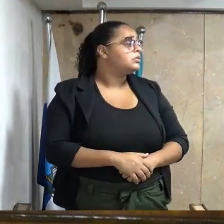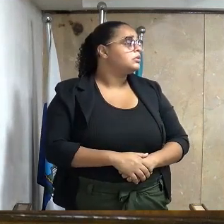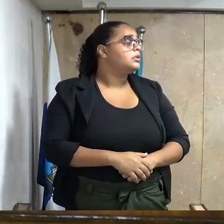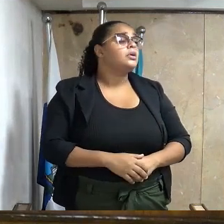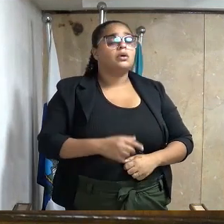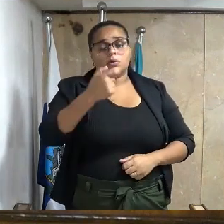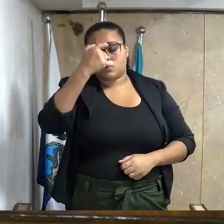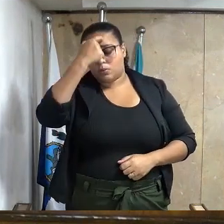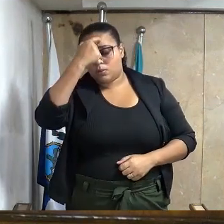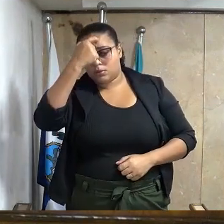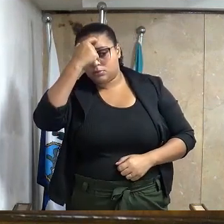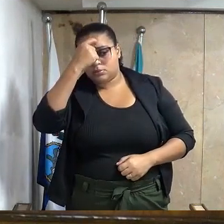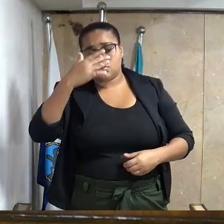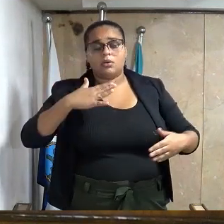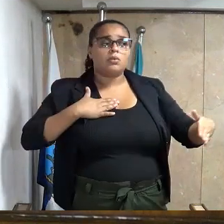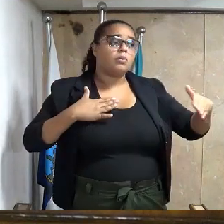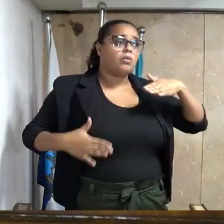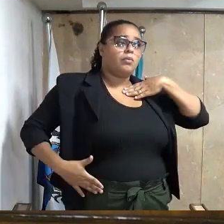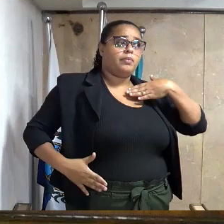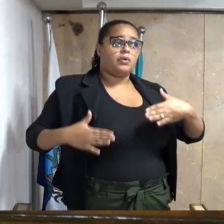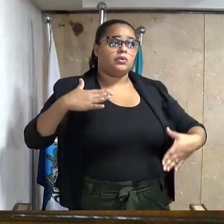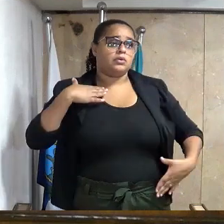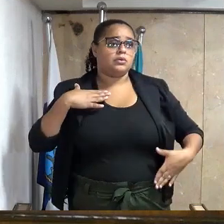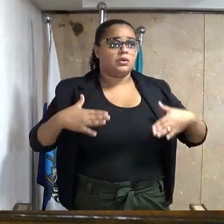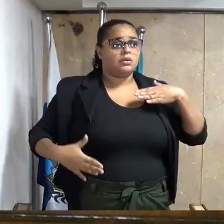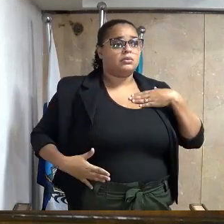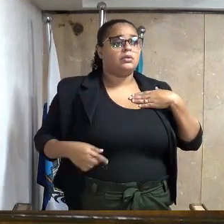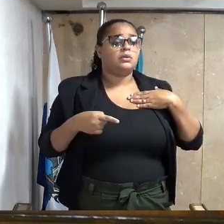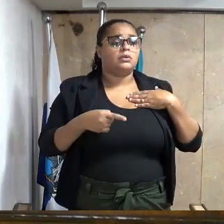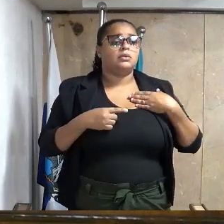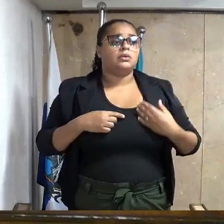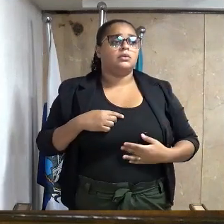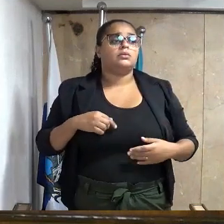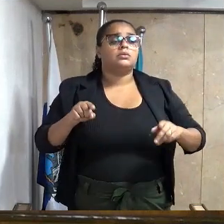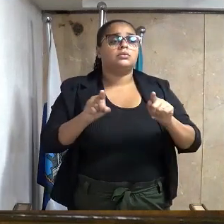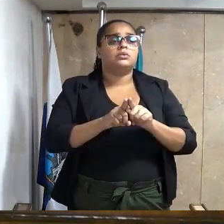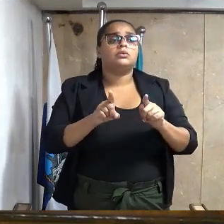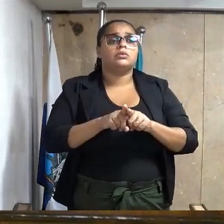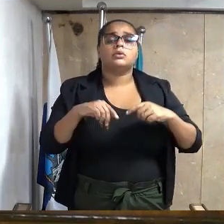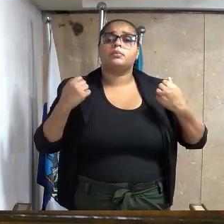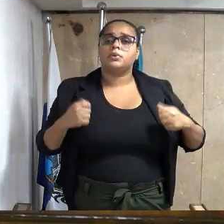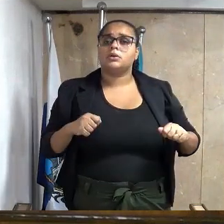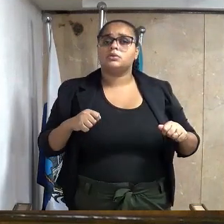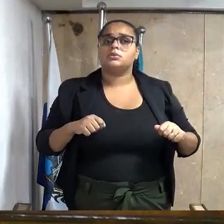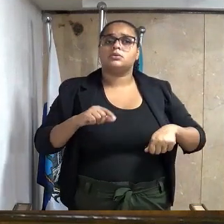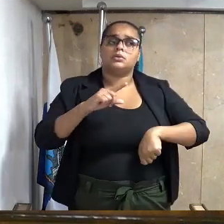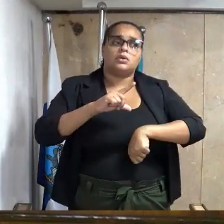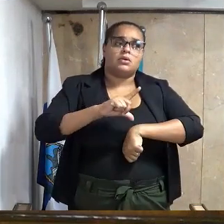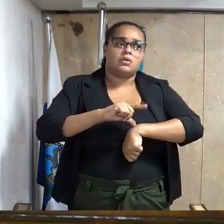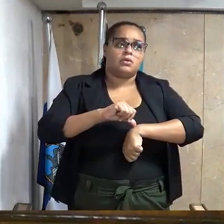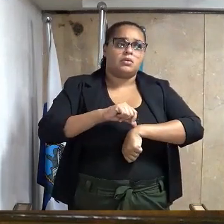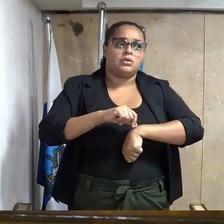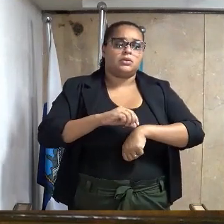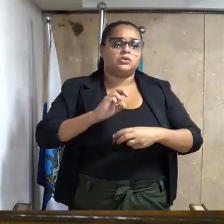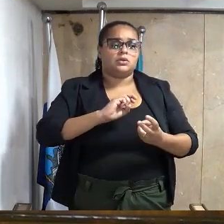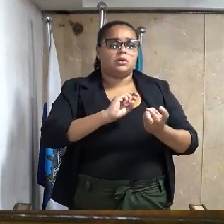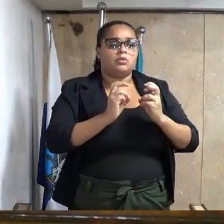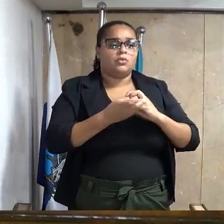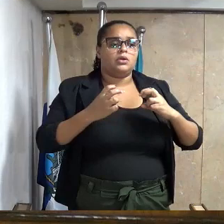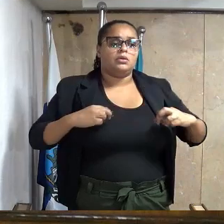consciência corporal e habilidade para executar golpes precisos nas rodas de Capoeira.